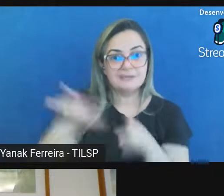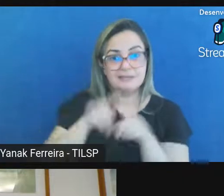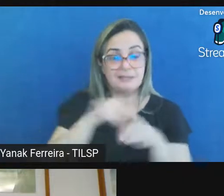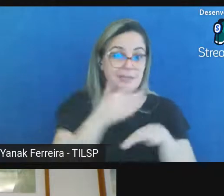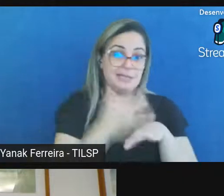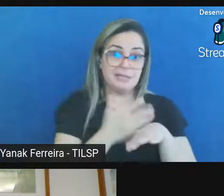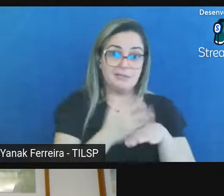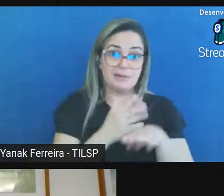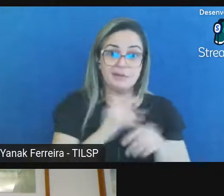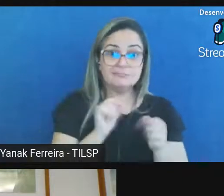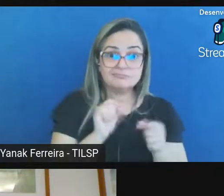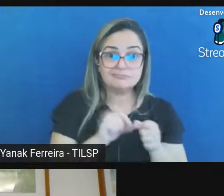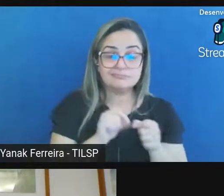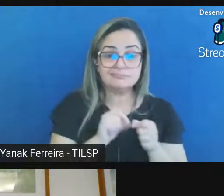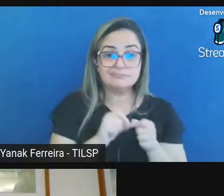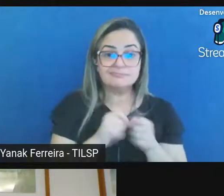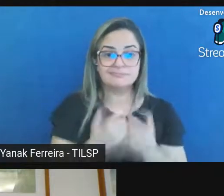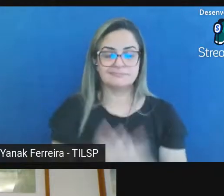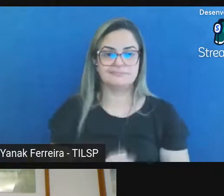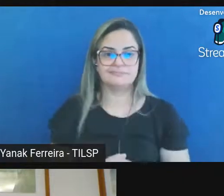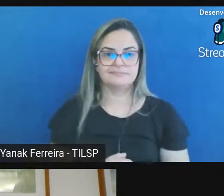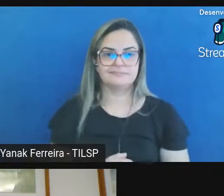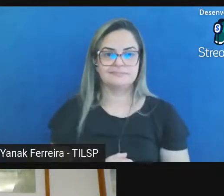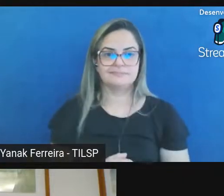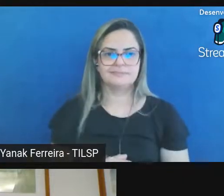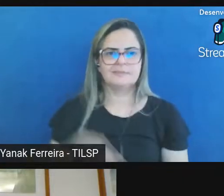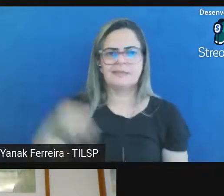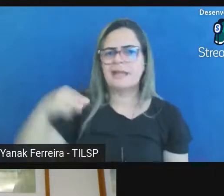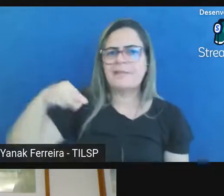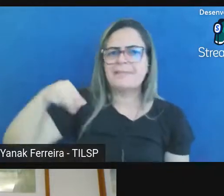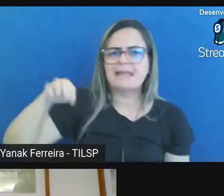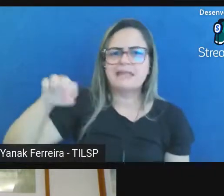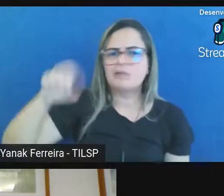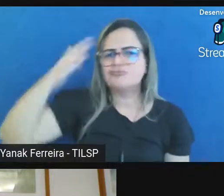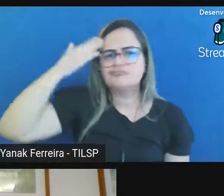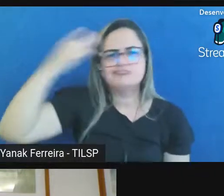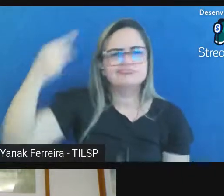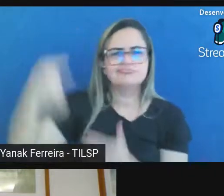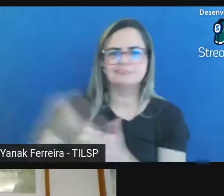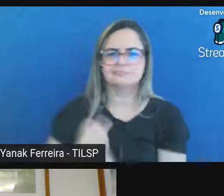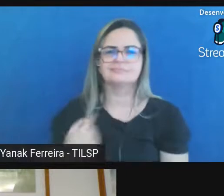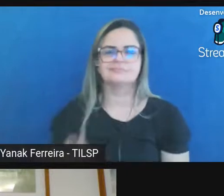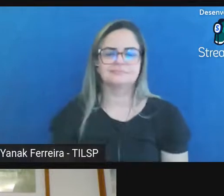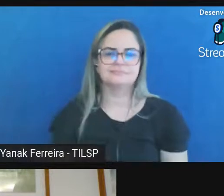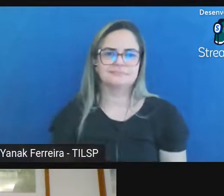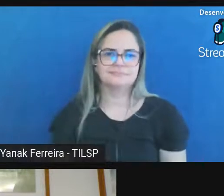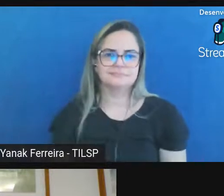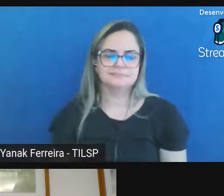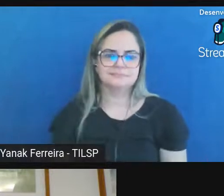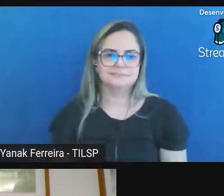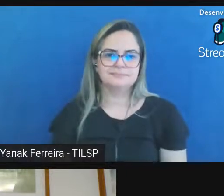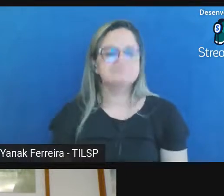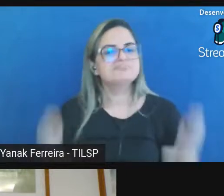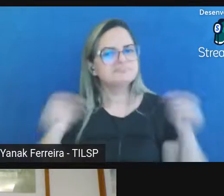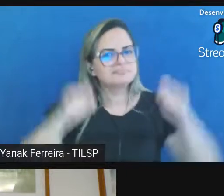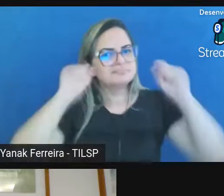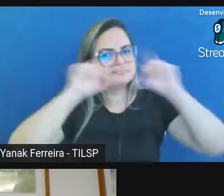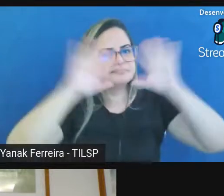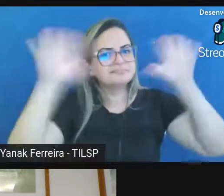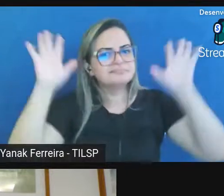execução das nossas instituições Matheus brigadíssimo pela pergunta muito bem professor ficou bem claro isso